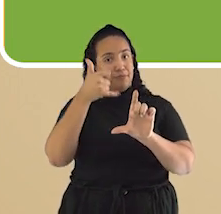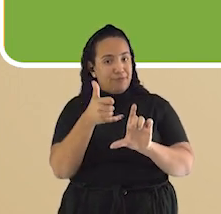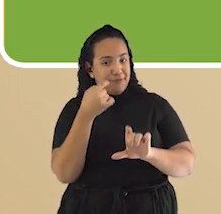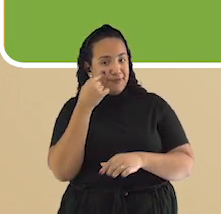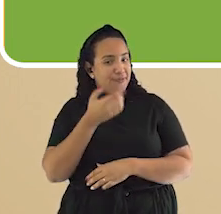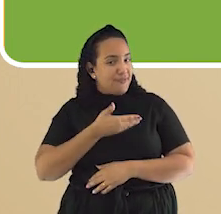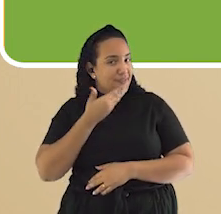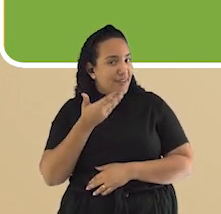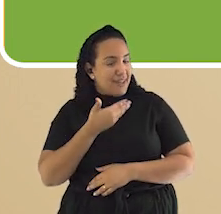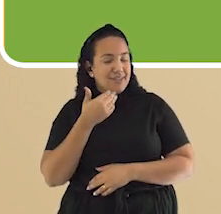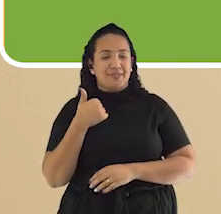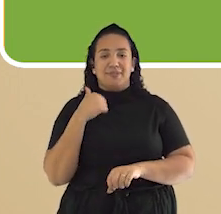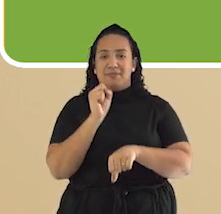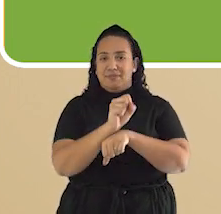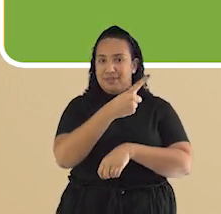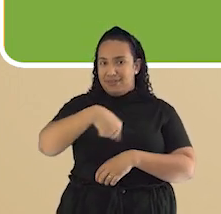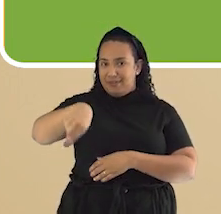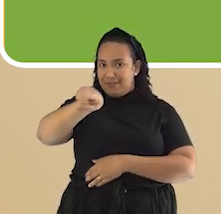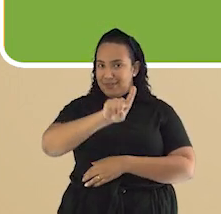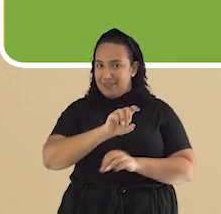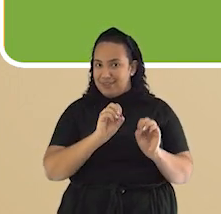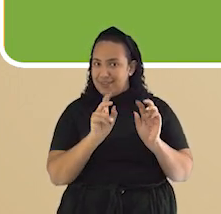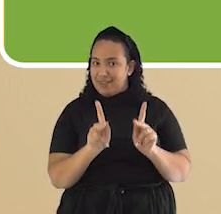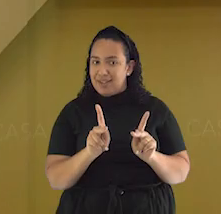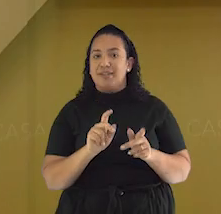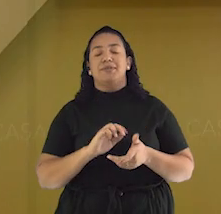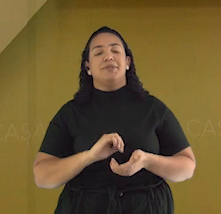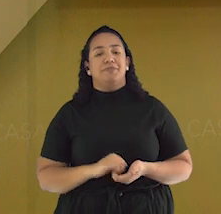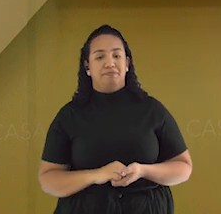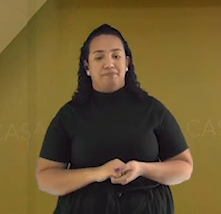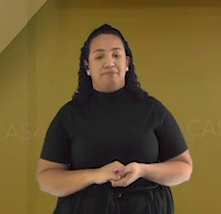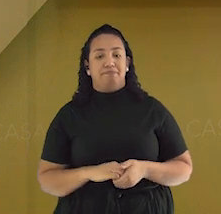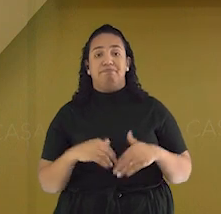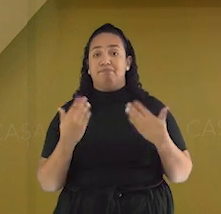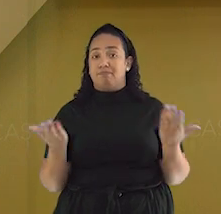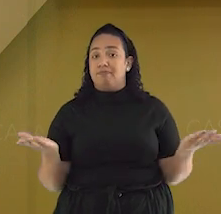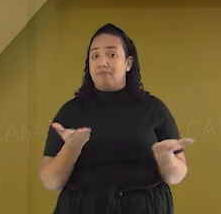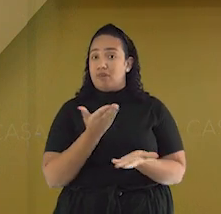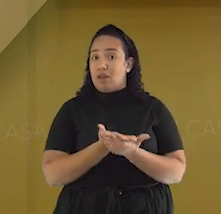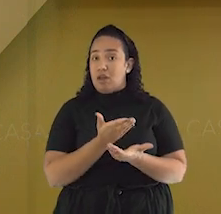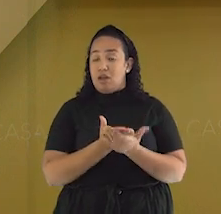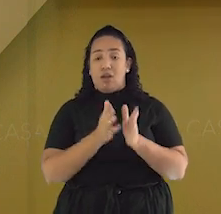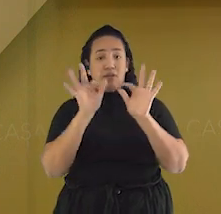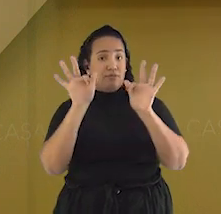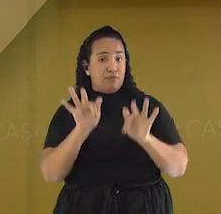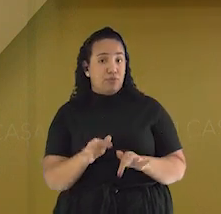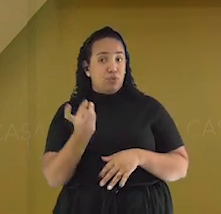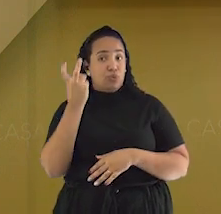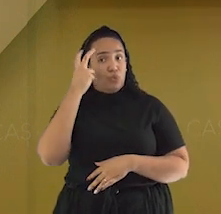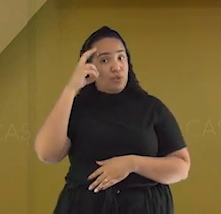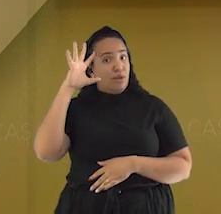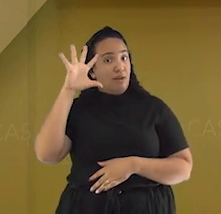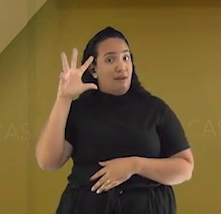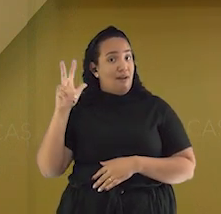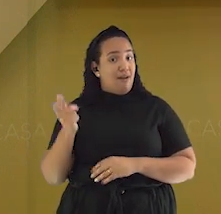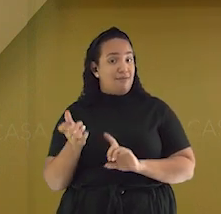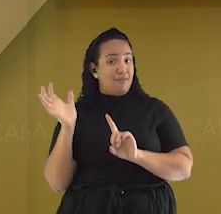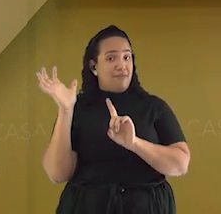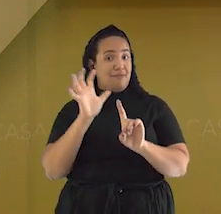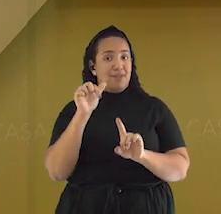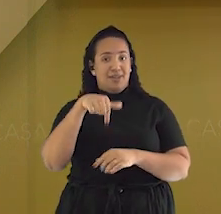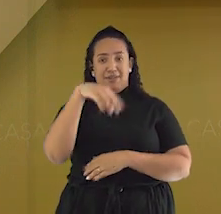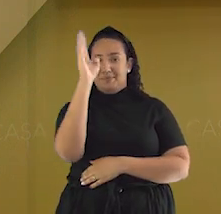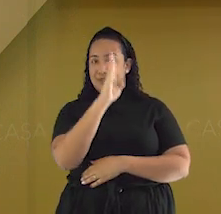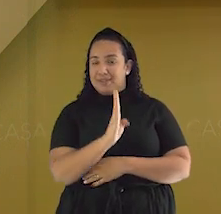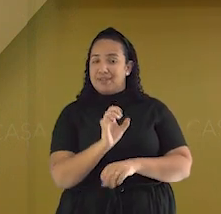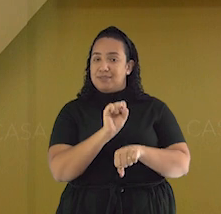Fácil, né? Então a gente fica aguardando sua participação, combinado? E chegamos ao fim da aula de hoje. Raízes africanas na culinária brasileira. Espero que